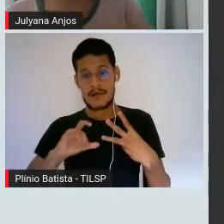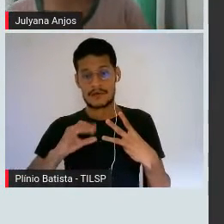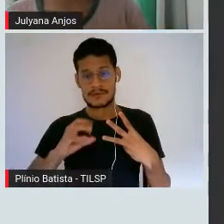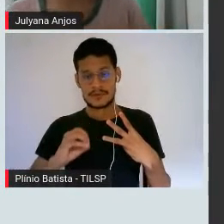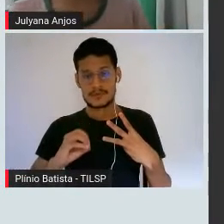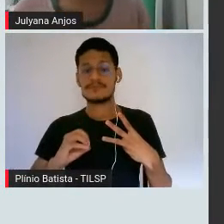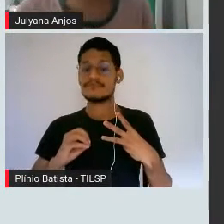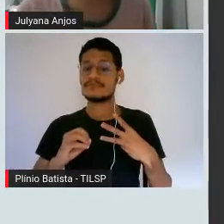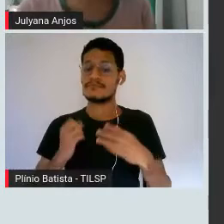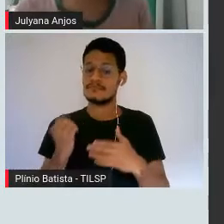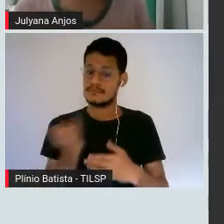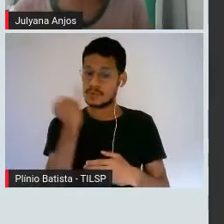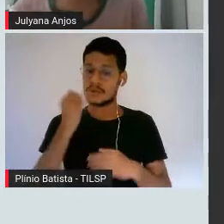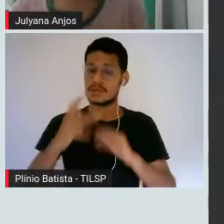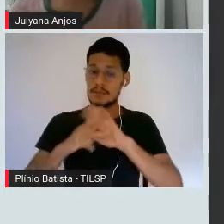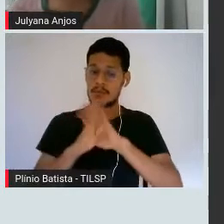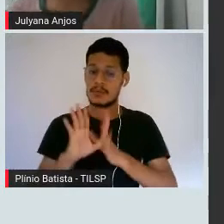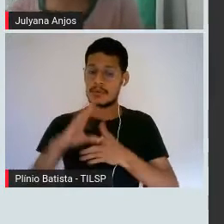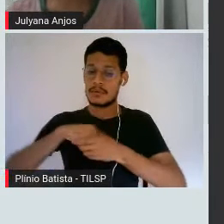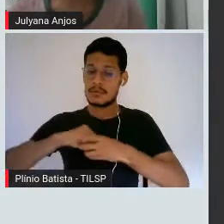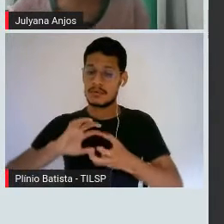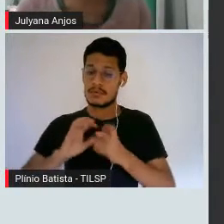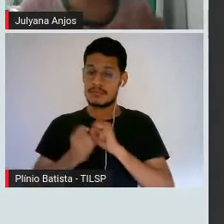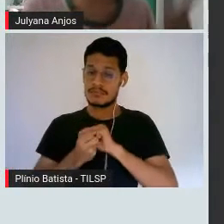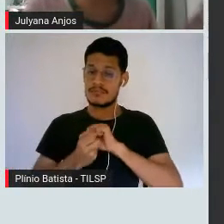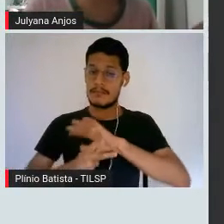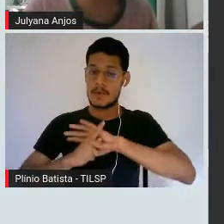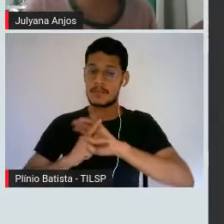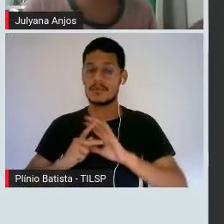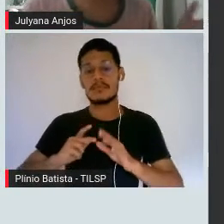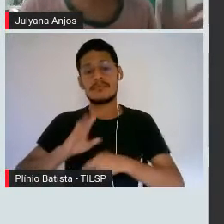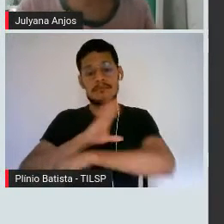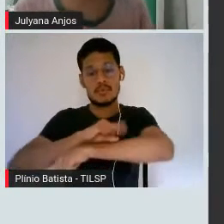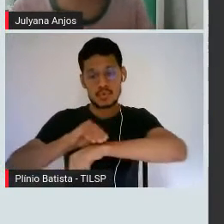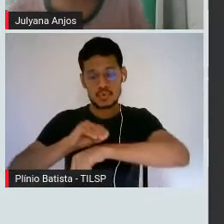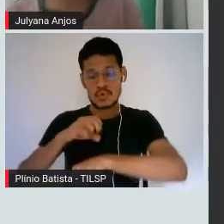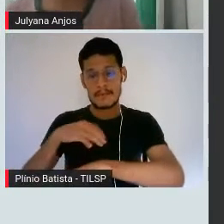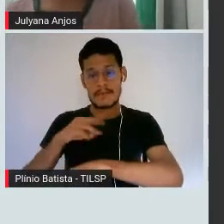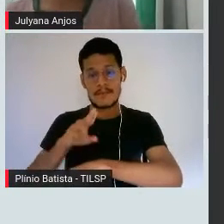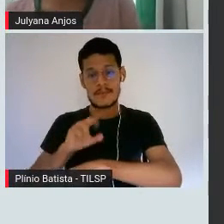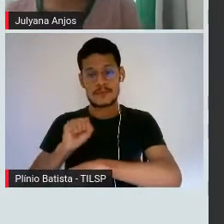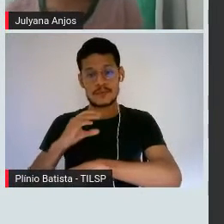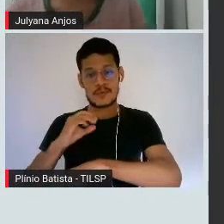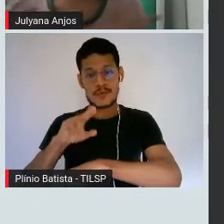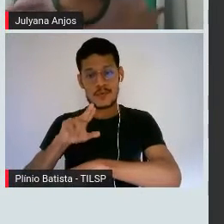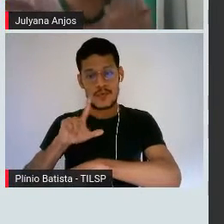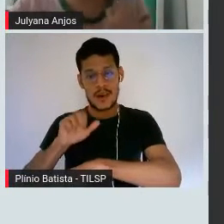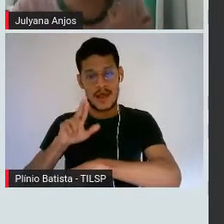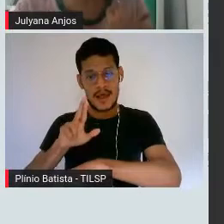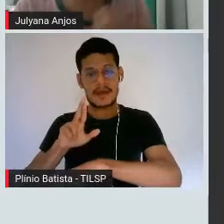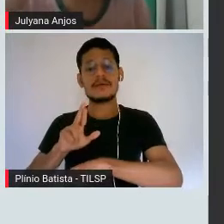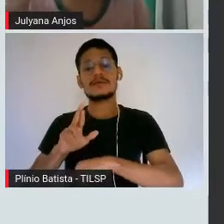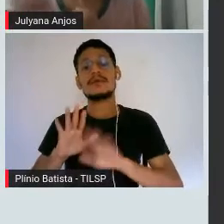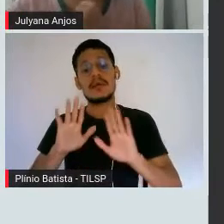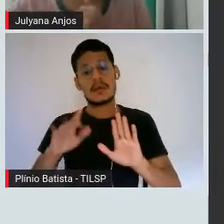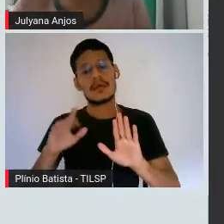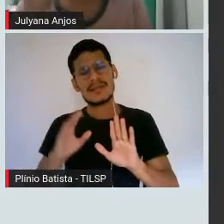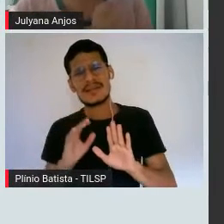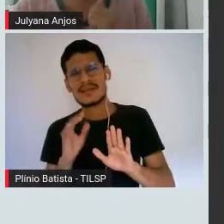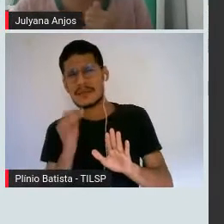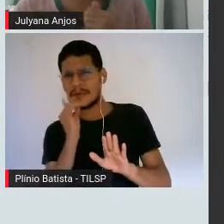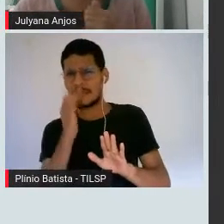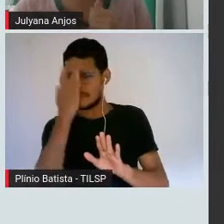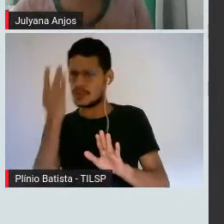contração muscular. Apesar de a gente ter essa noção de que o cálcio está associado aos nossos ossos, ele é muito mais importante no nosso processo muscular, no nosso